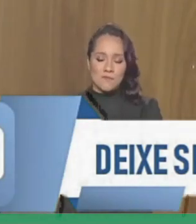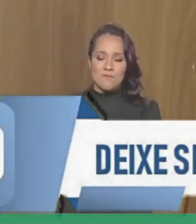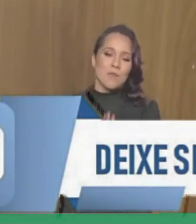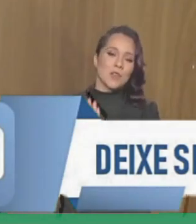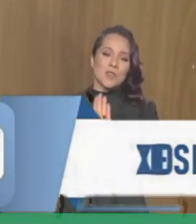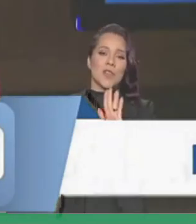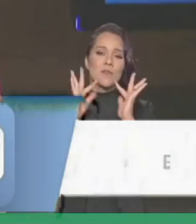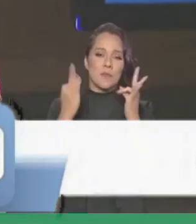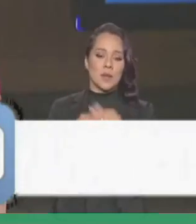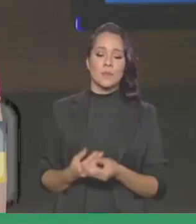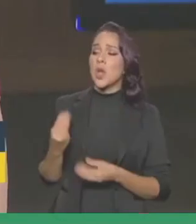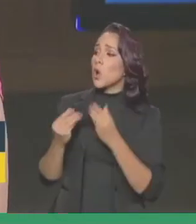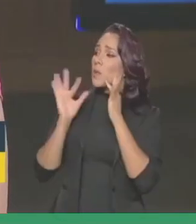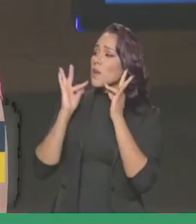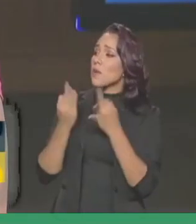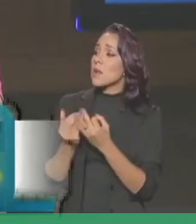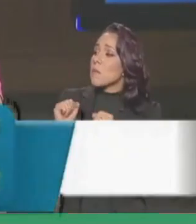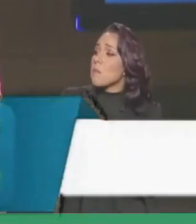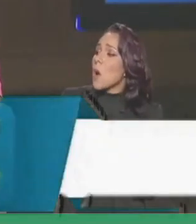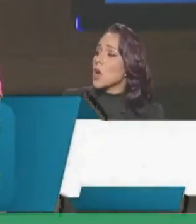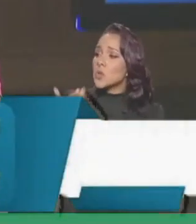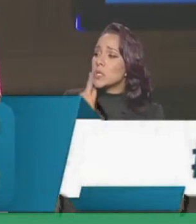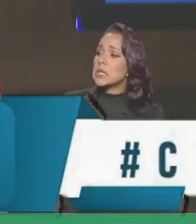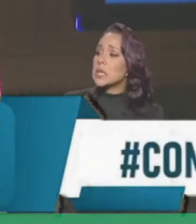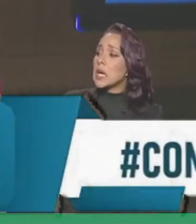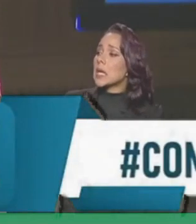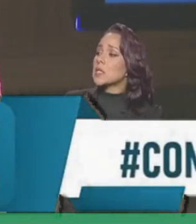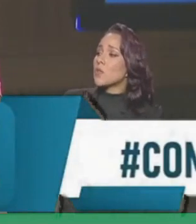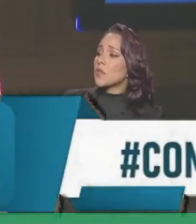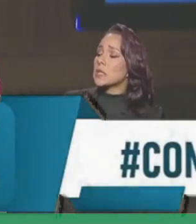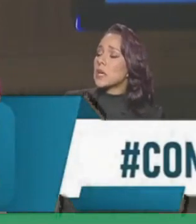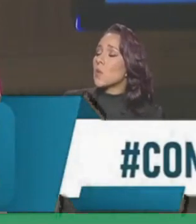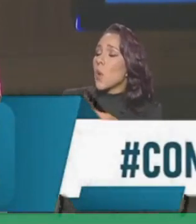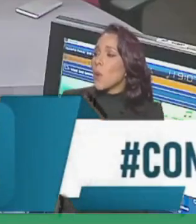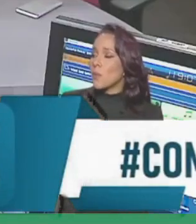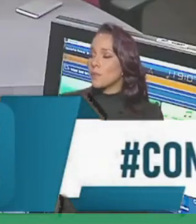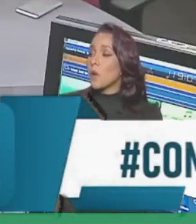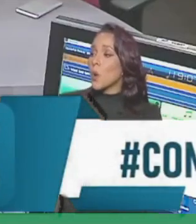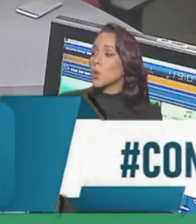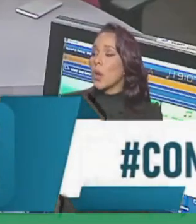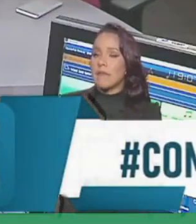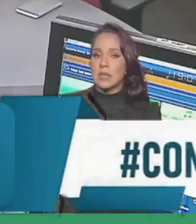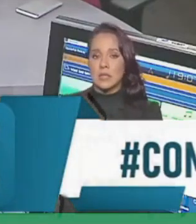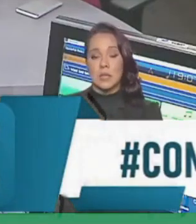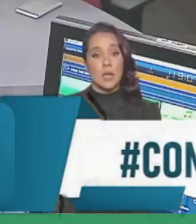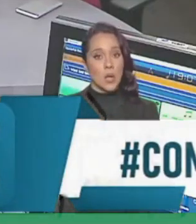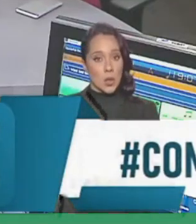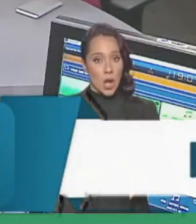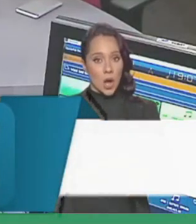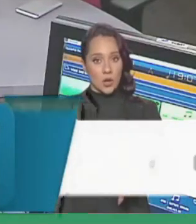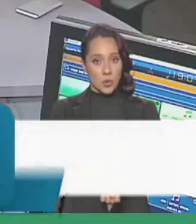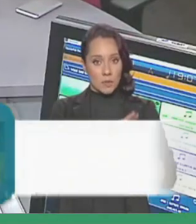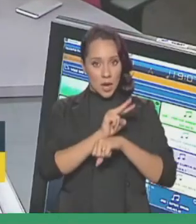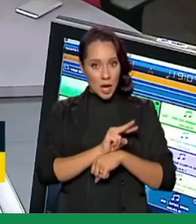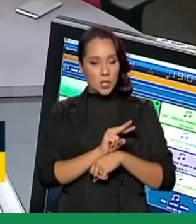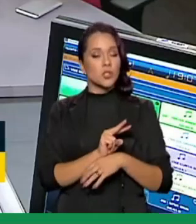as famílias. Como é essas famílias podem procurar essa educação financeira, quem tiver interesse, como é que vai funcionar? É, no momento da concessão do